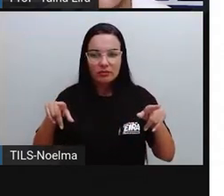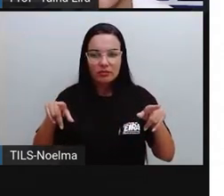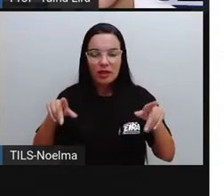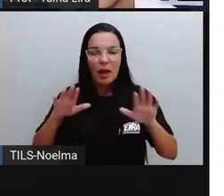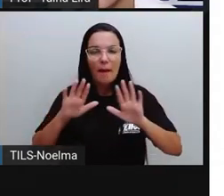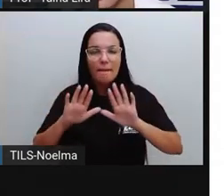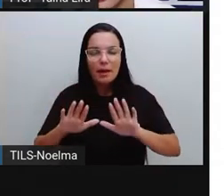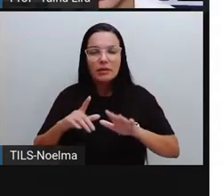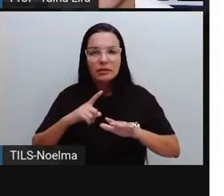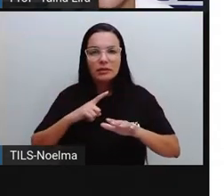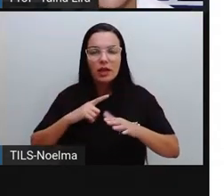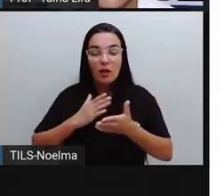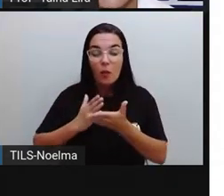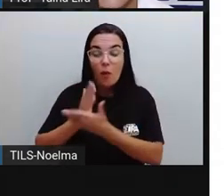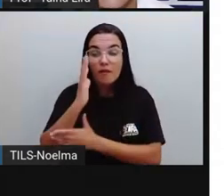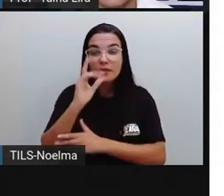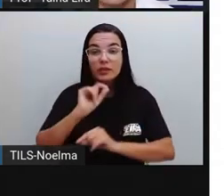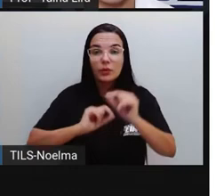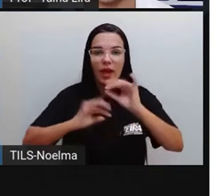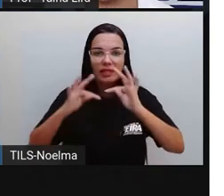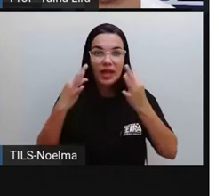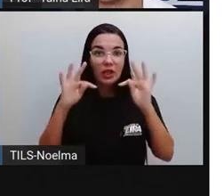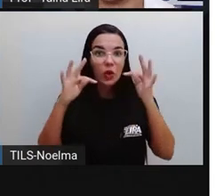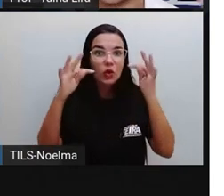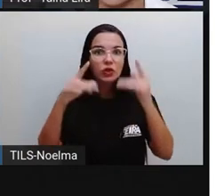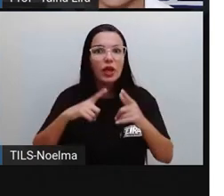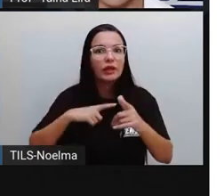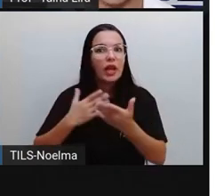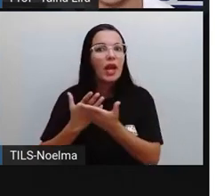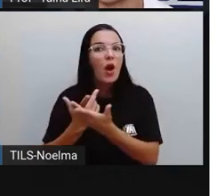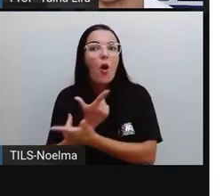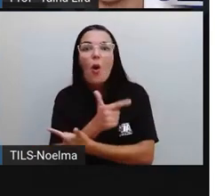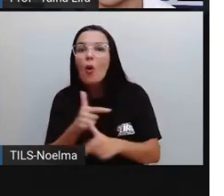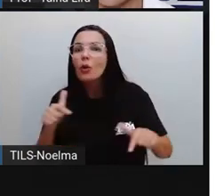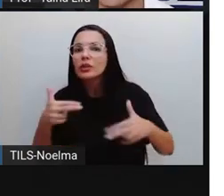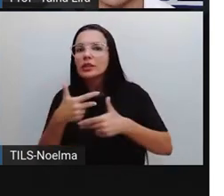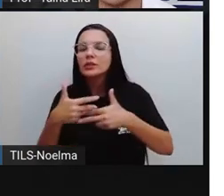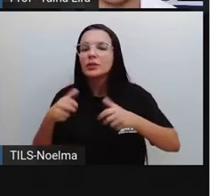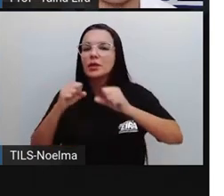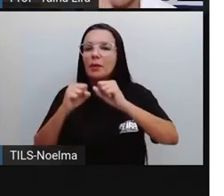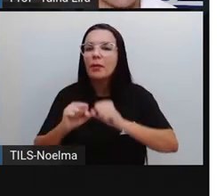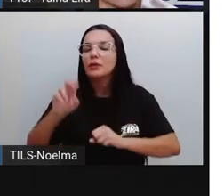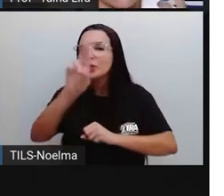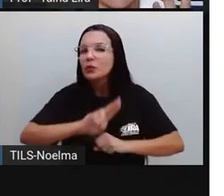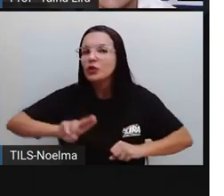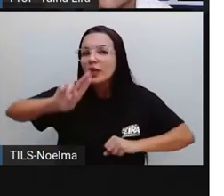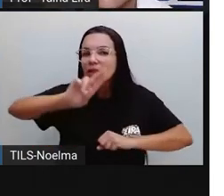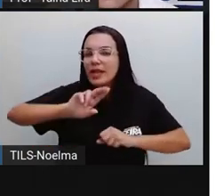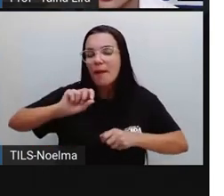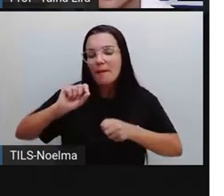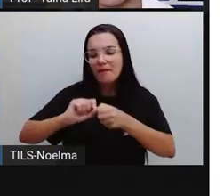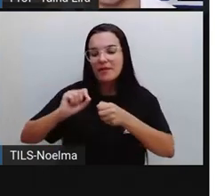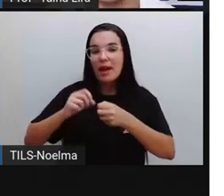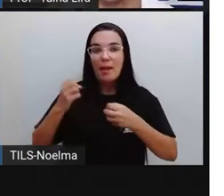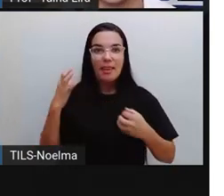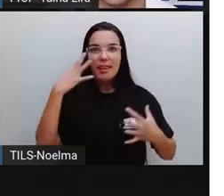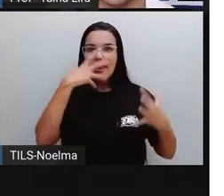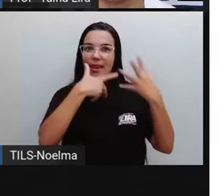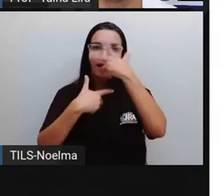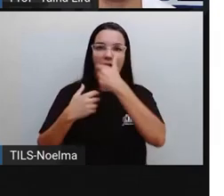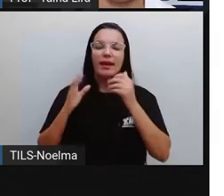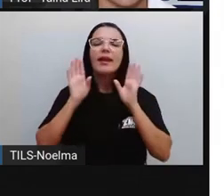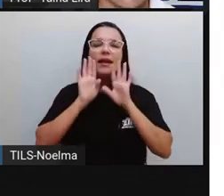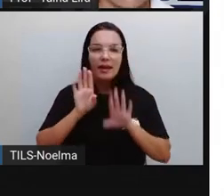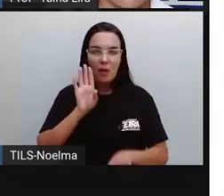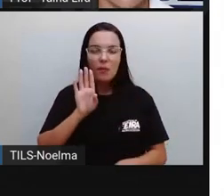avanço da tecnologia, né? A gente tem outros recursos que a gente pode utilizar para deixar ele mais atrativo, tá?